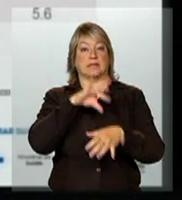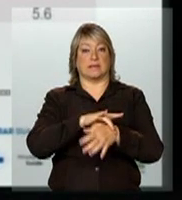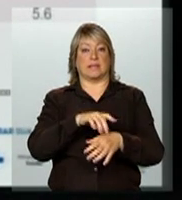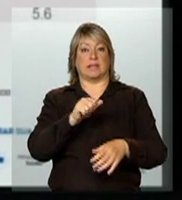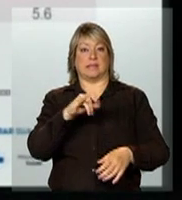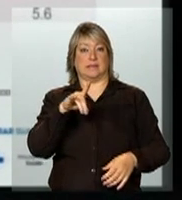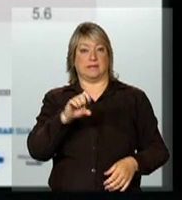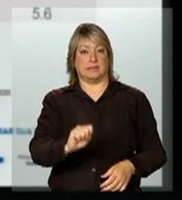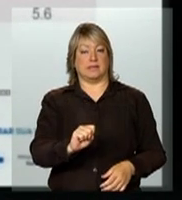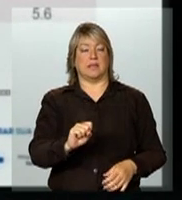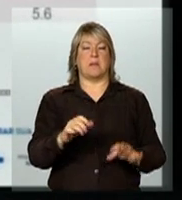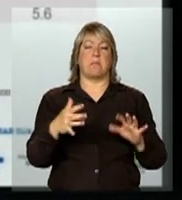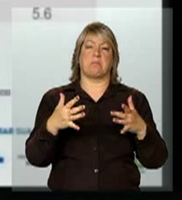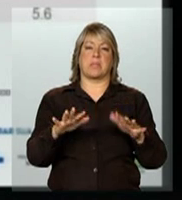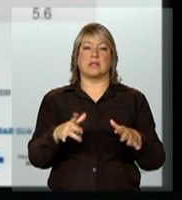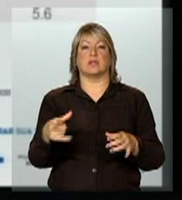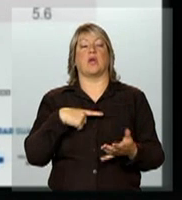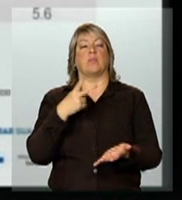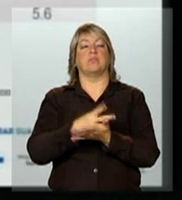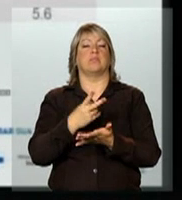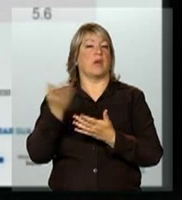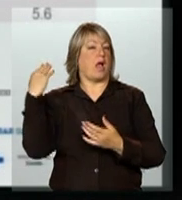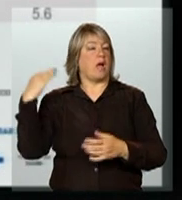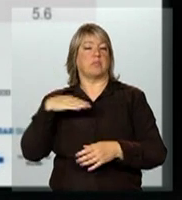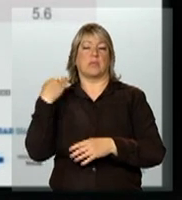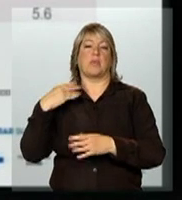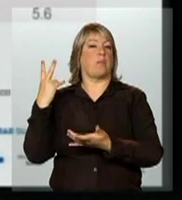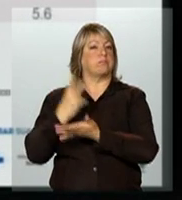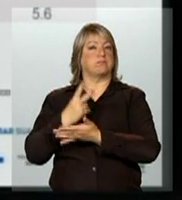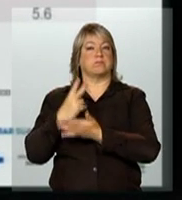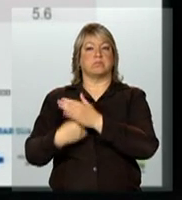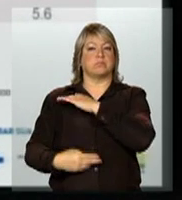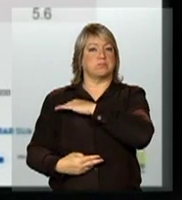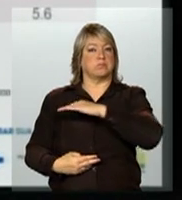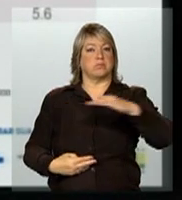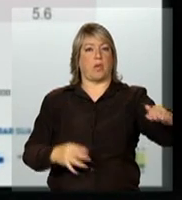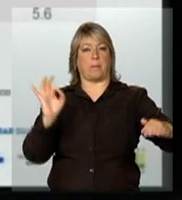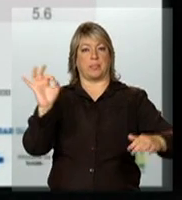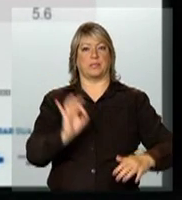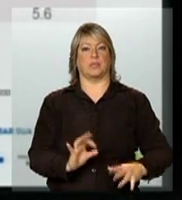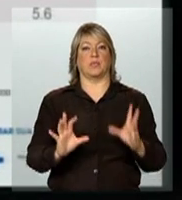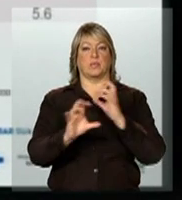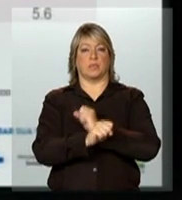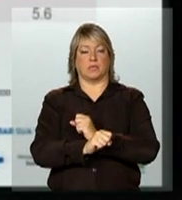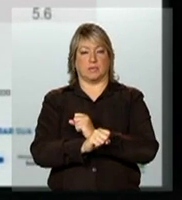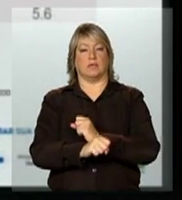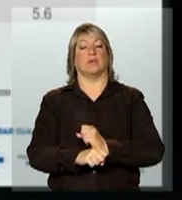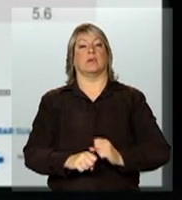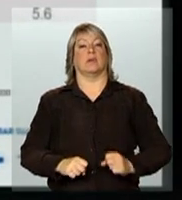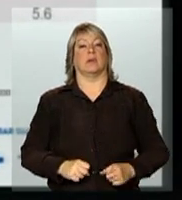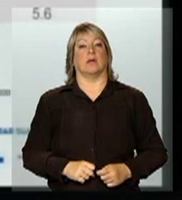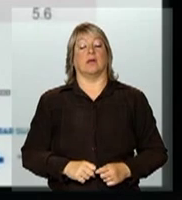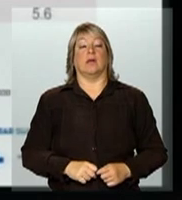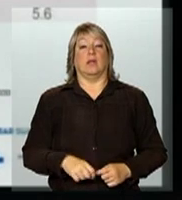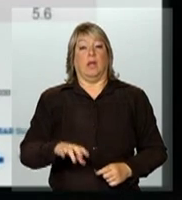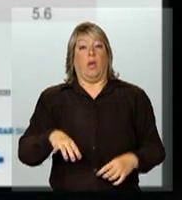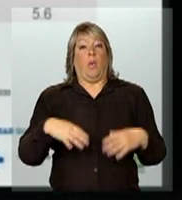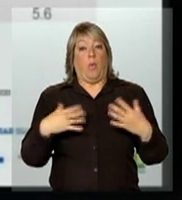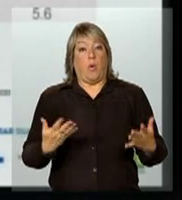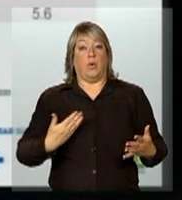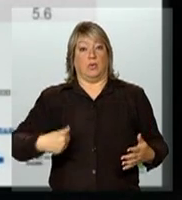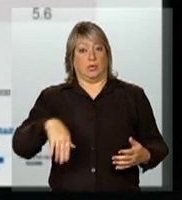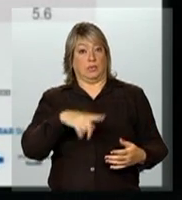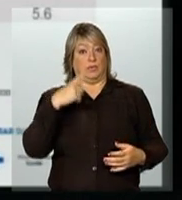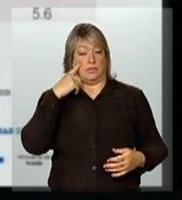mais ou menos estável ao longo do tempo, o coeficiente bruto de mortalidade mais ou menos estável. Quando a gente utiliza o